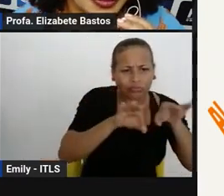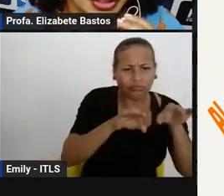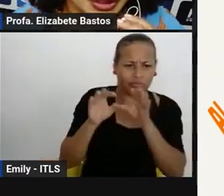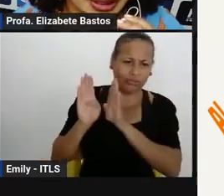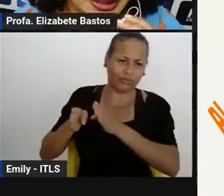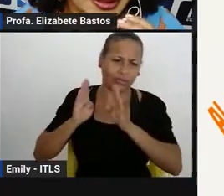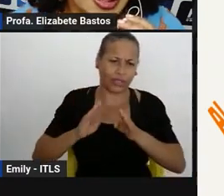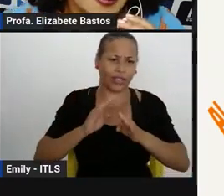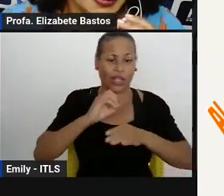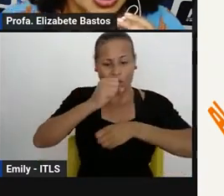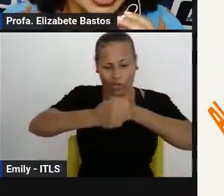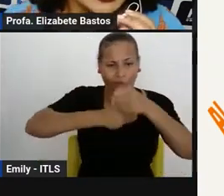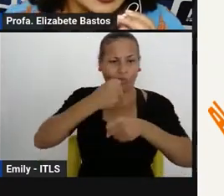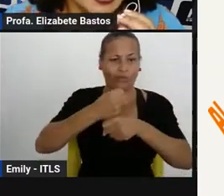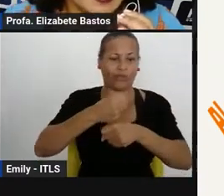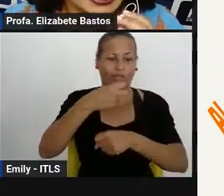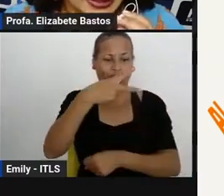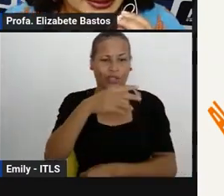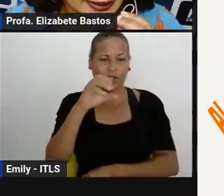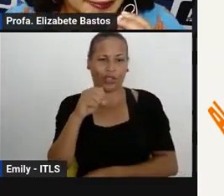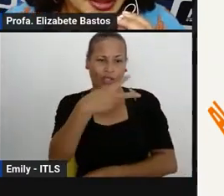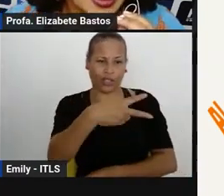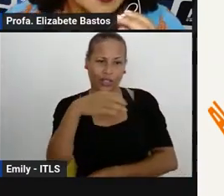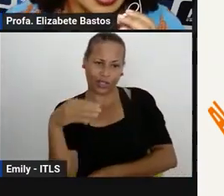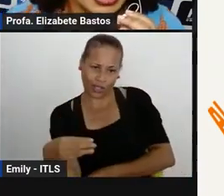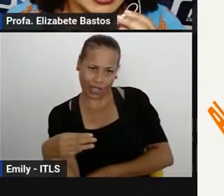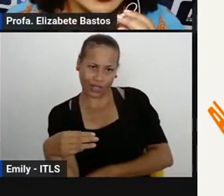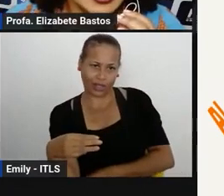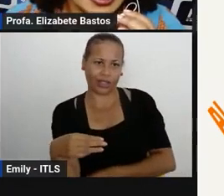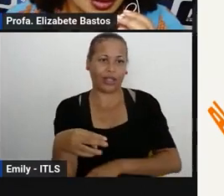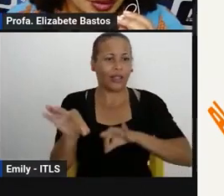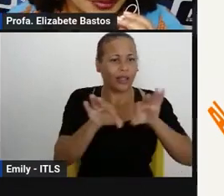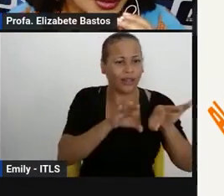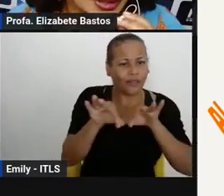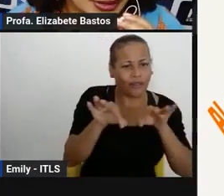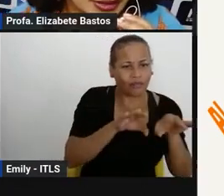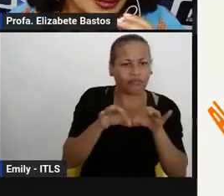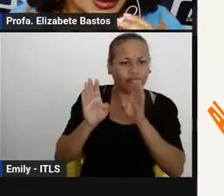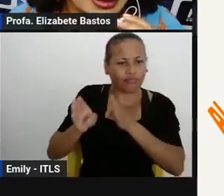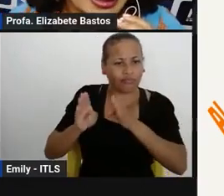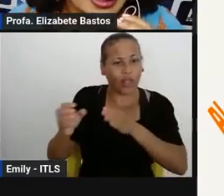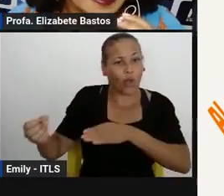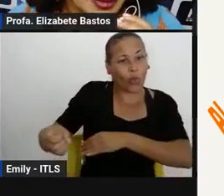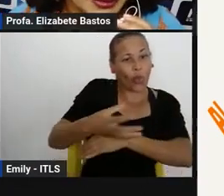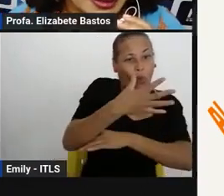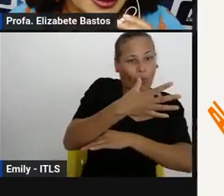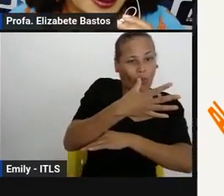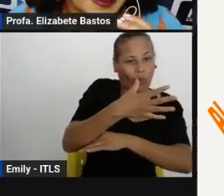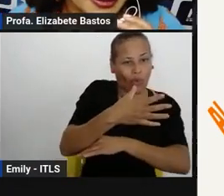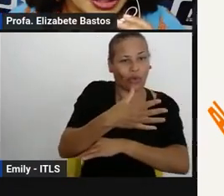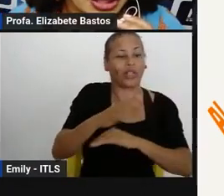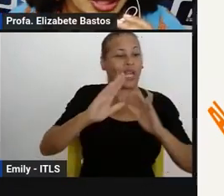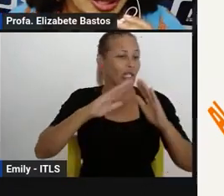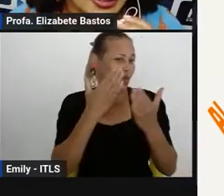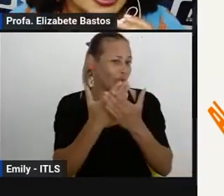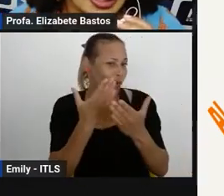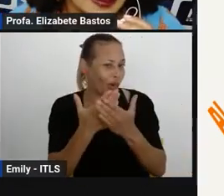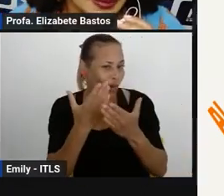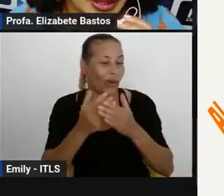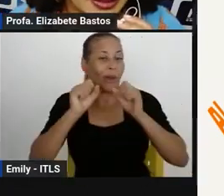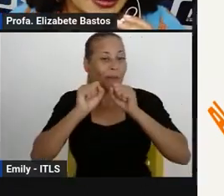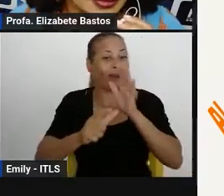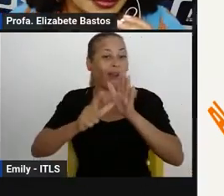2023, projetos que permanecem, projetos novos que as escolas podem planejar,